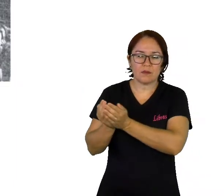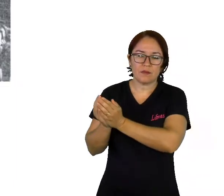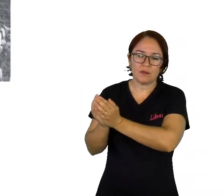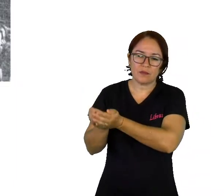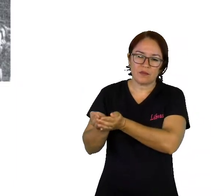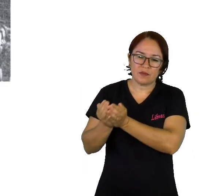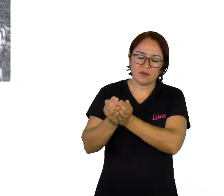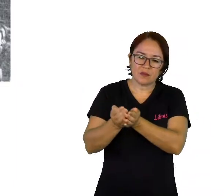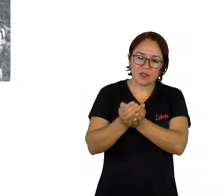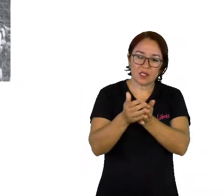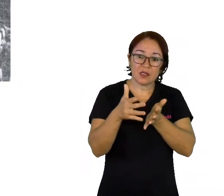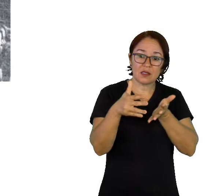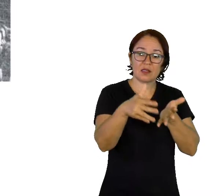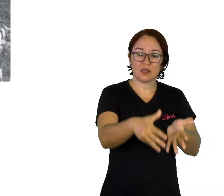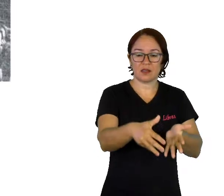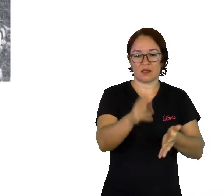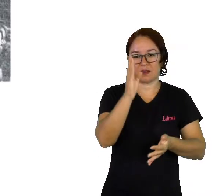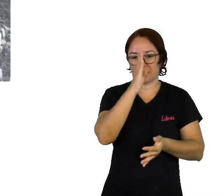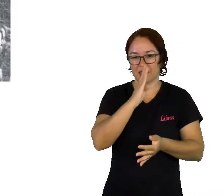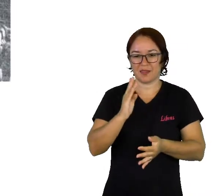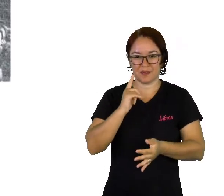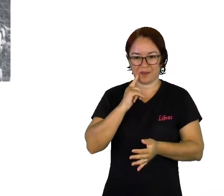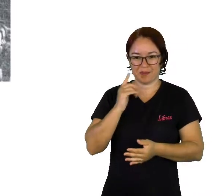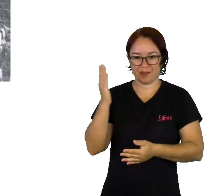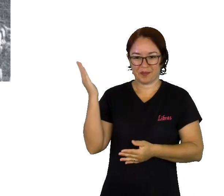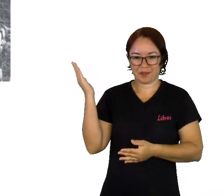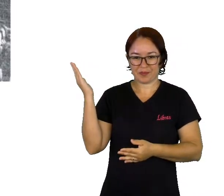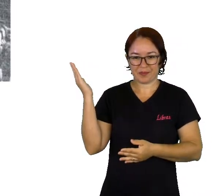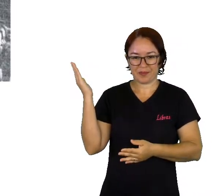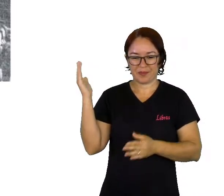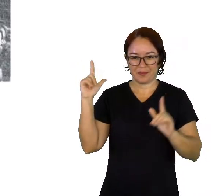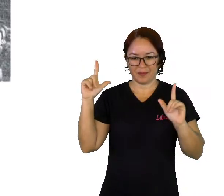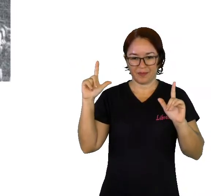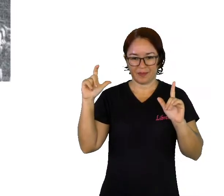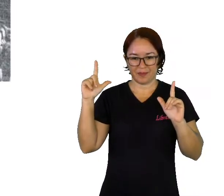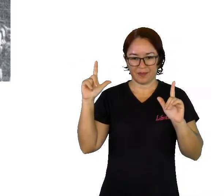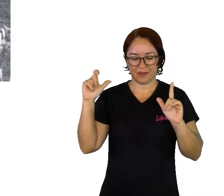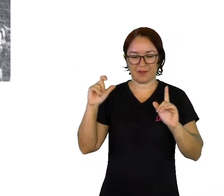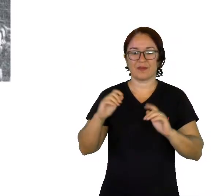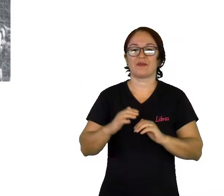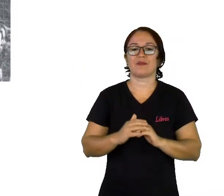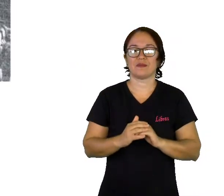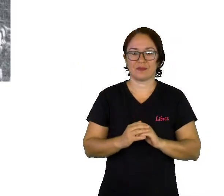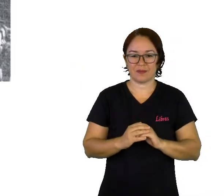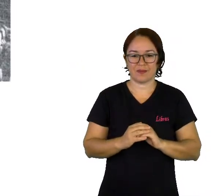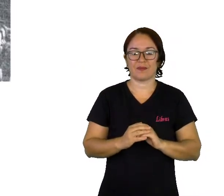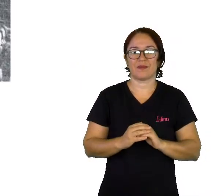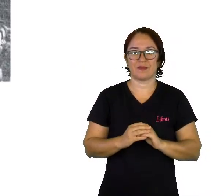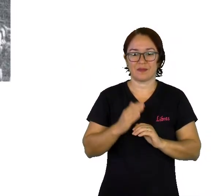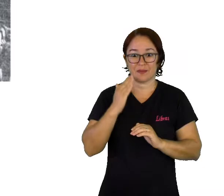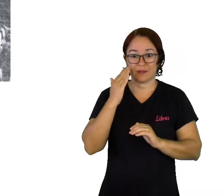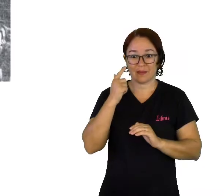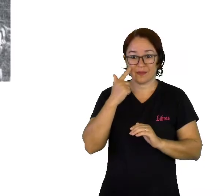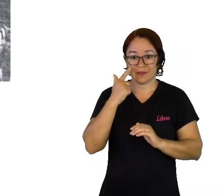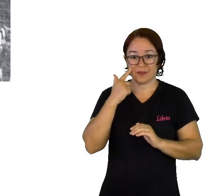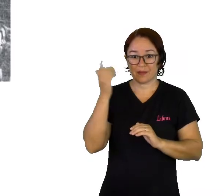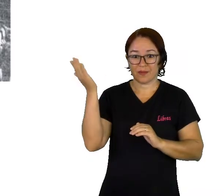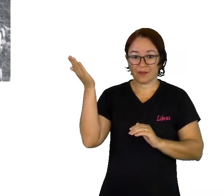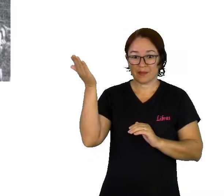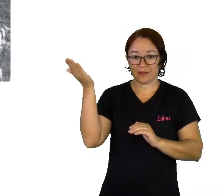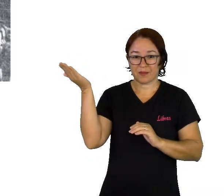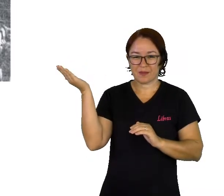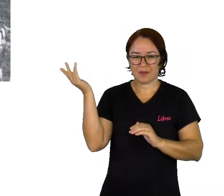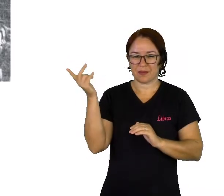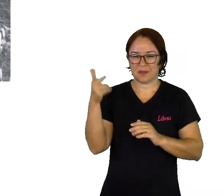abarrotados de gente, como vocês podem estar observando aí no slide do navio. Olha como ele está cheio